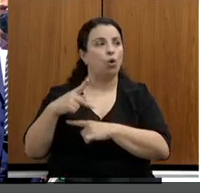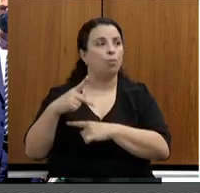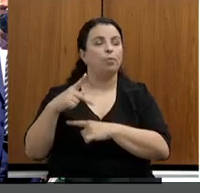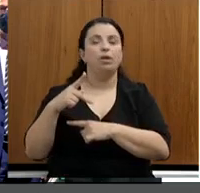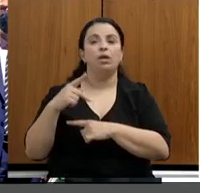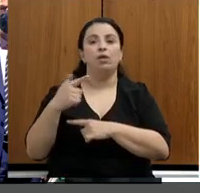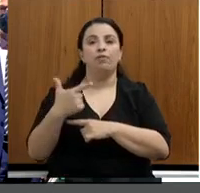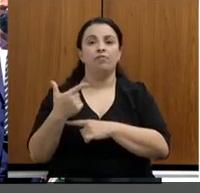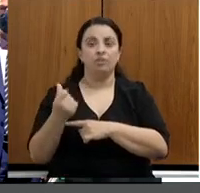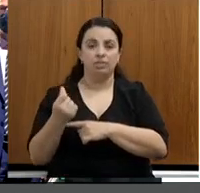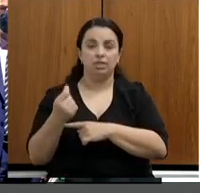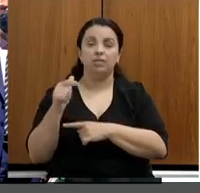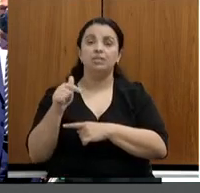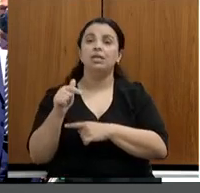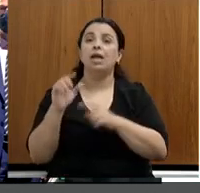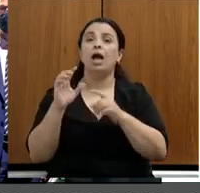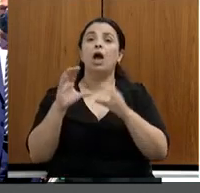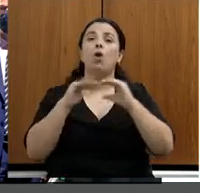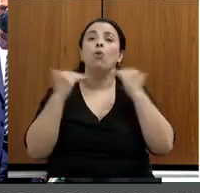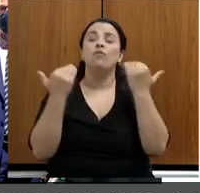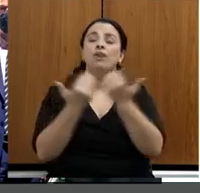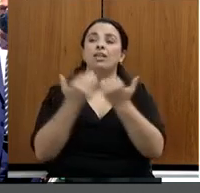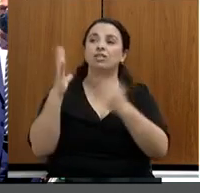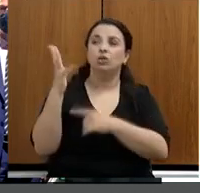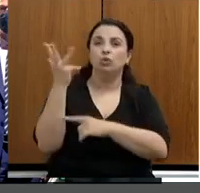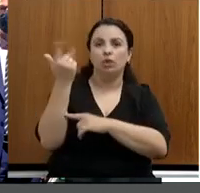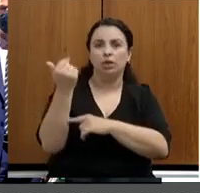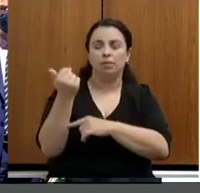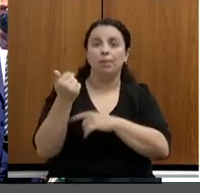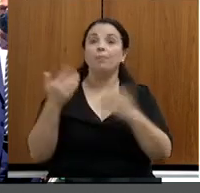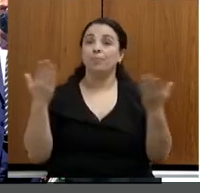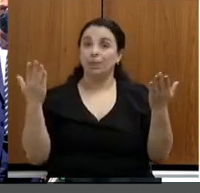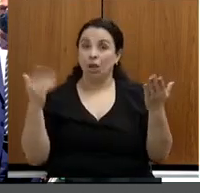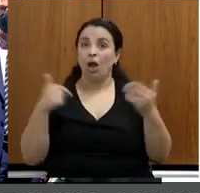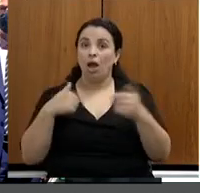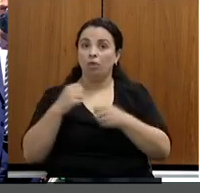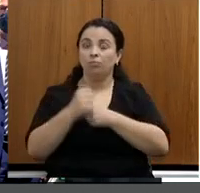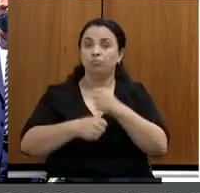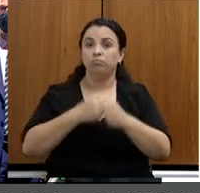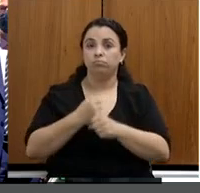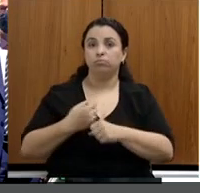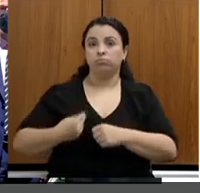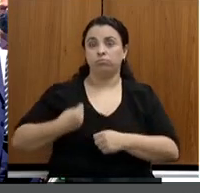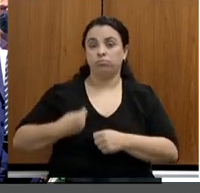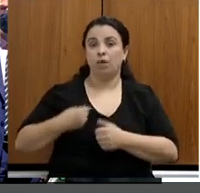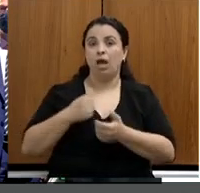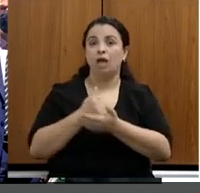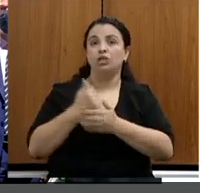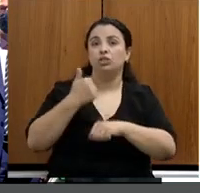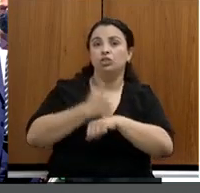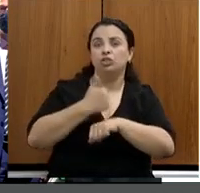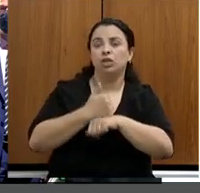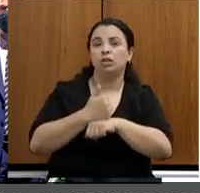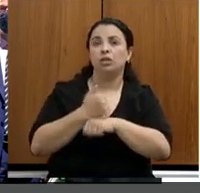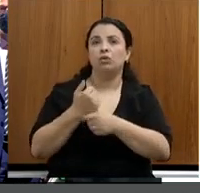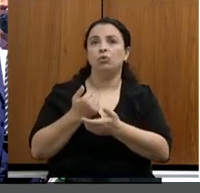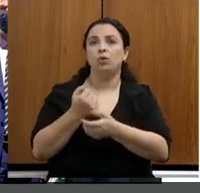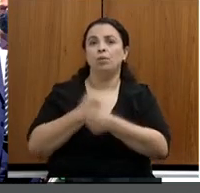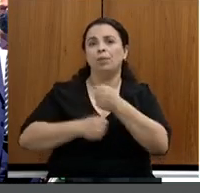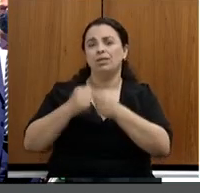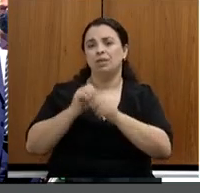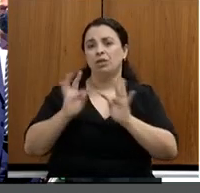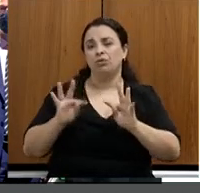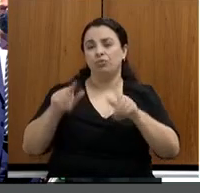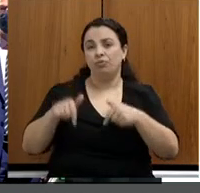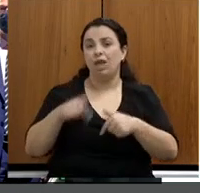Esse ano nós retomamos essa agenda desde o final do ano passado, na verdade, uma agenda que precisava